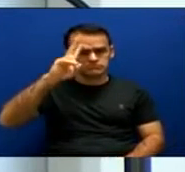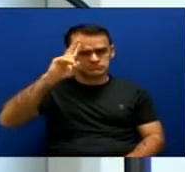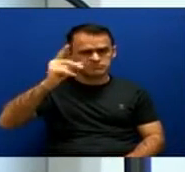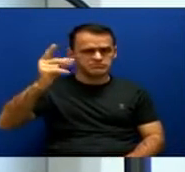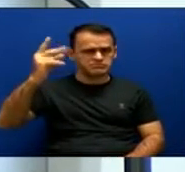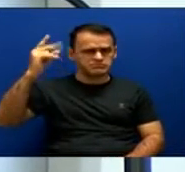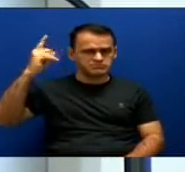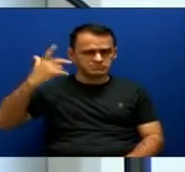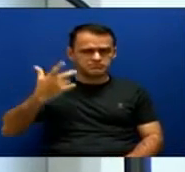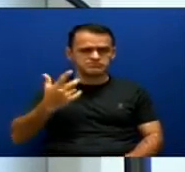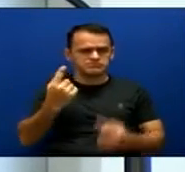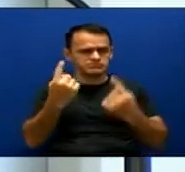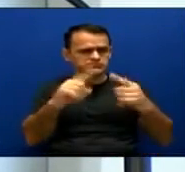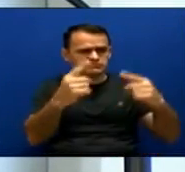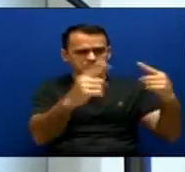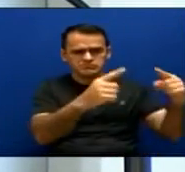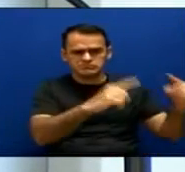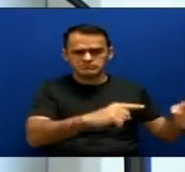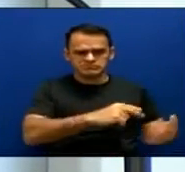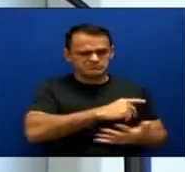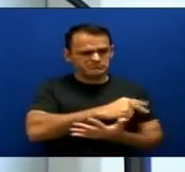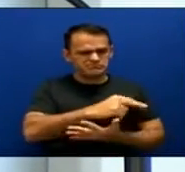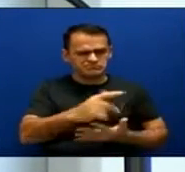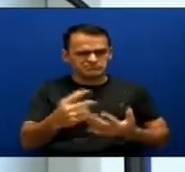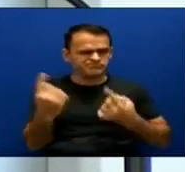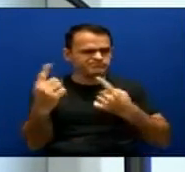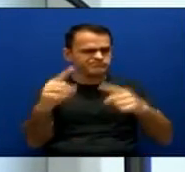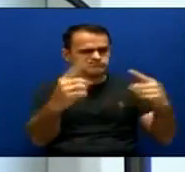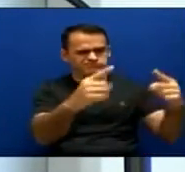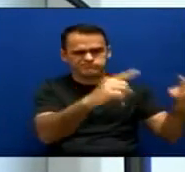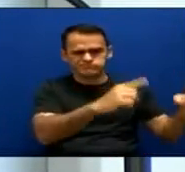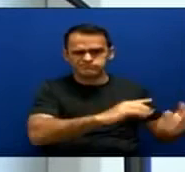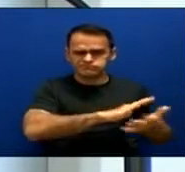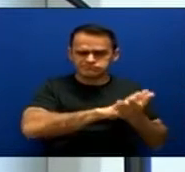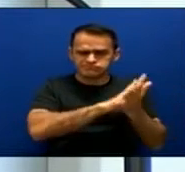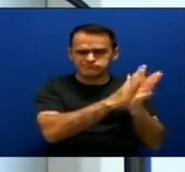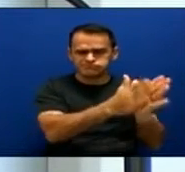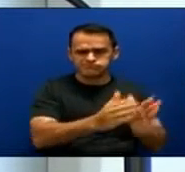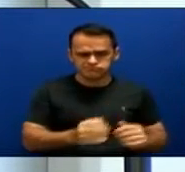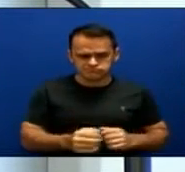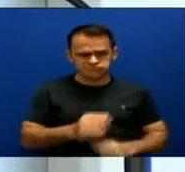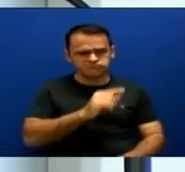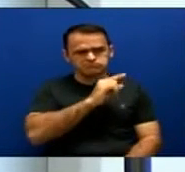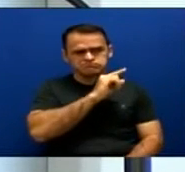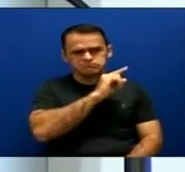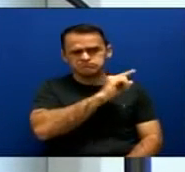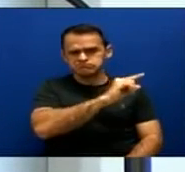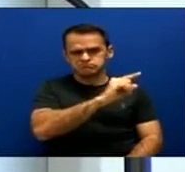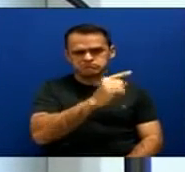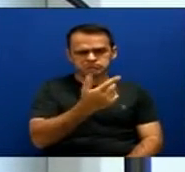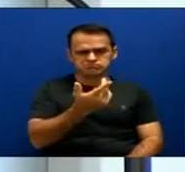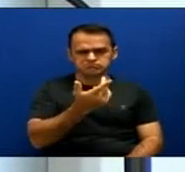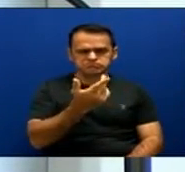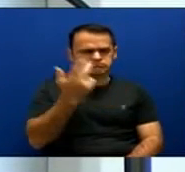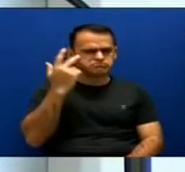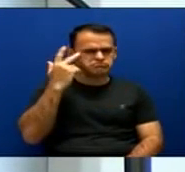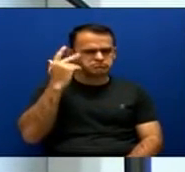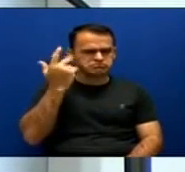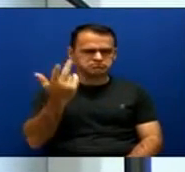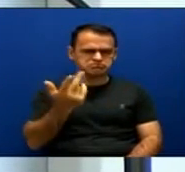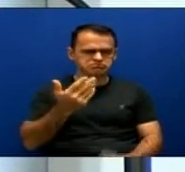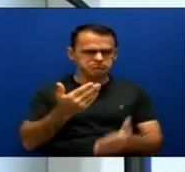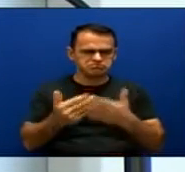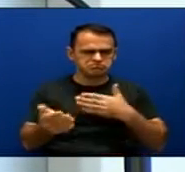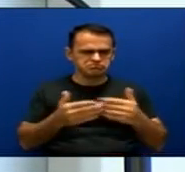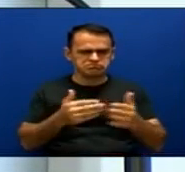e sodomias e ataques de todo porte se relacionavam e eram comuns a todas elas. Fossem quais